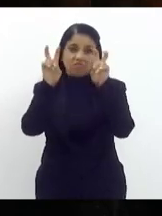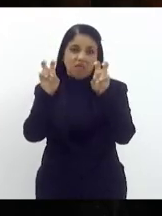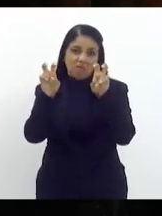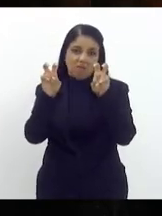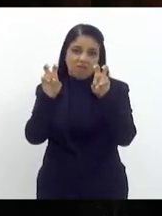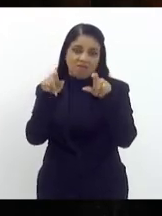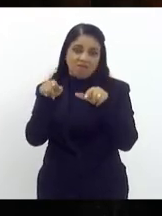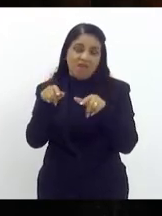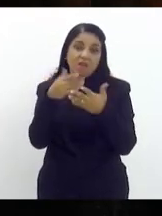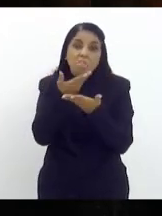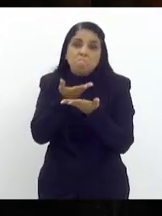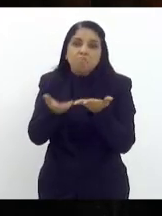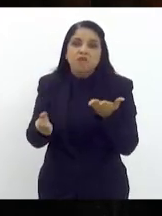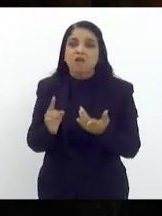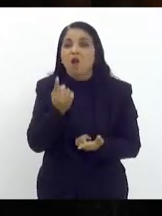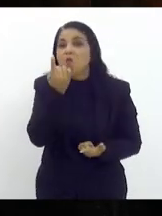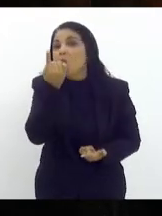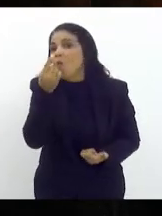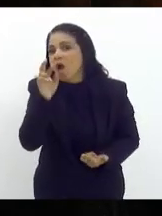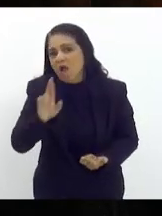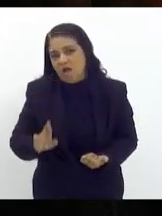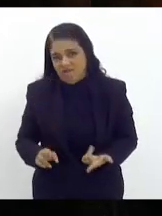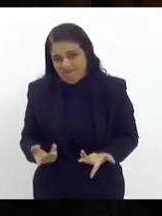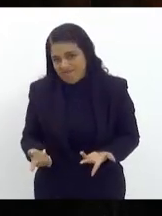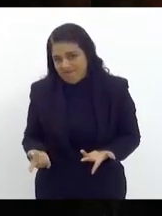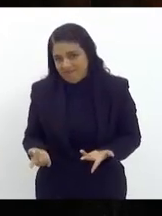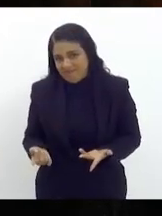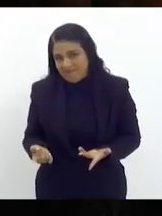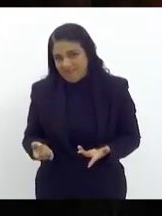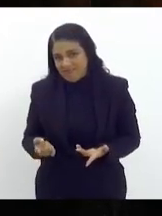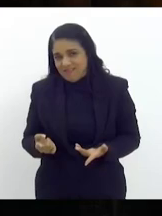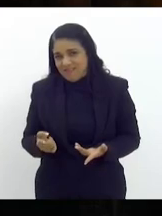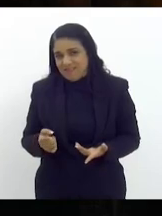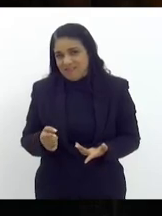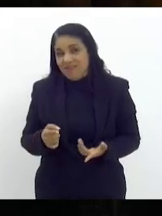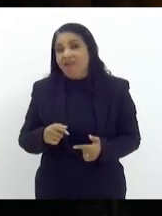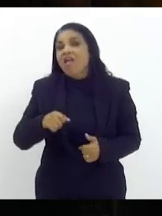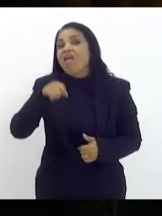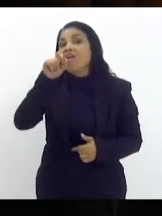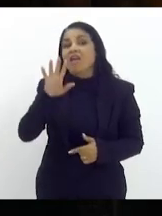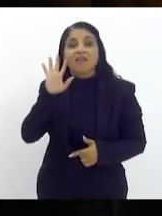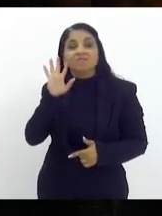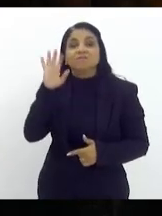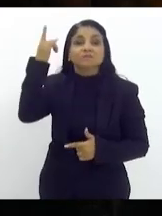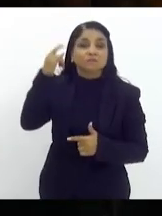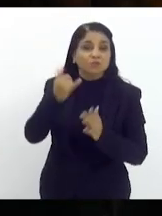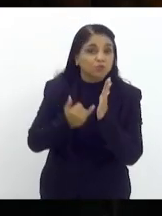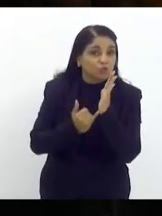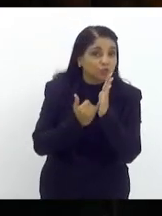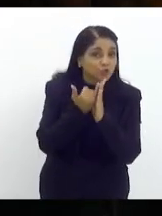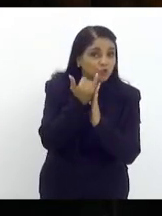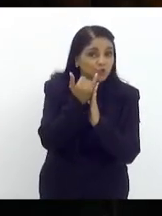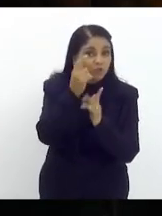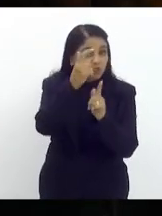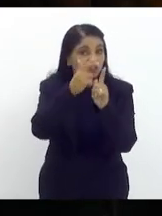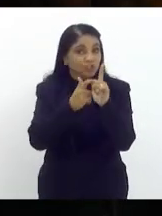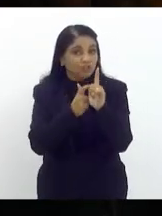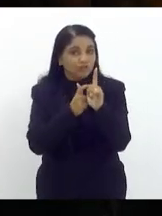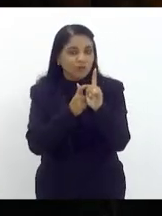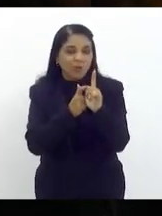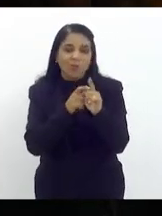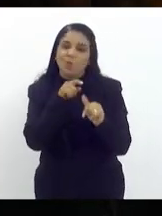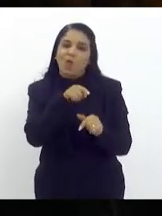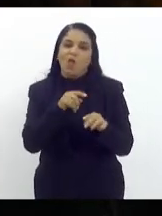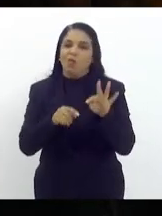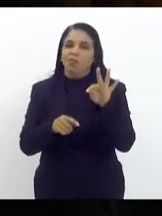um real até porque quem decide os juros da dívida não é o tesouro